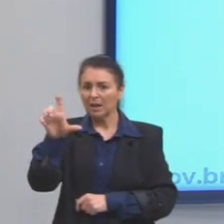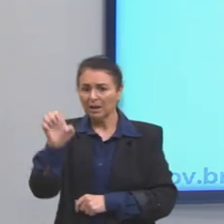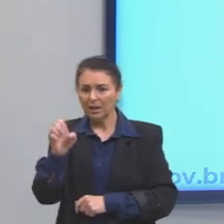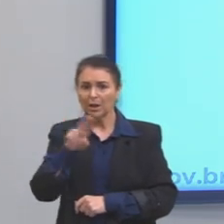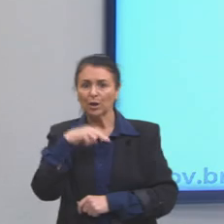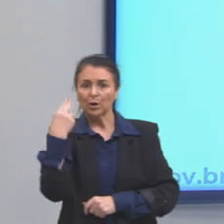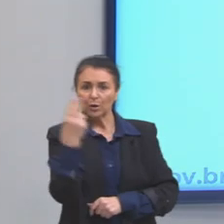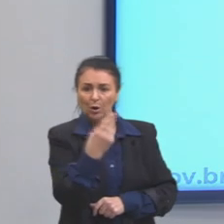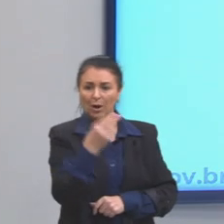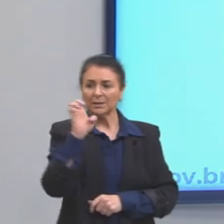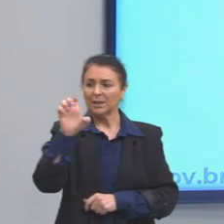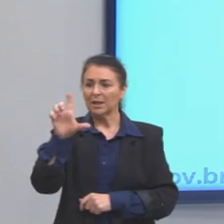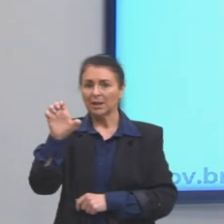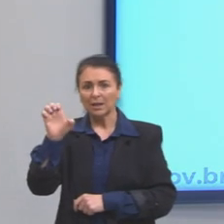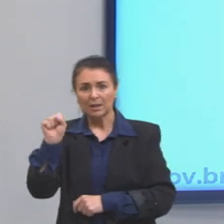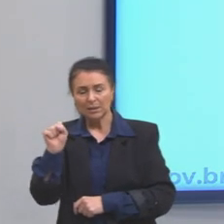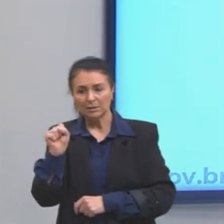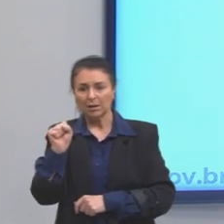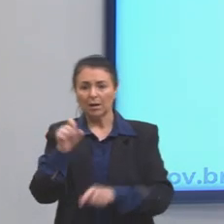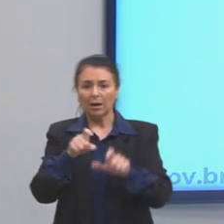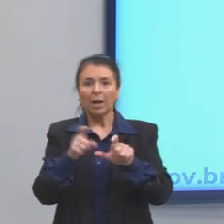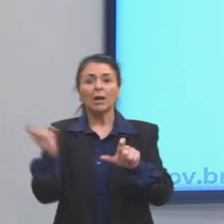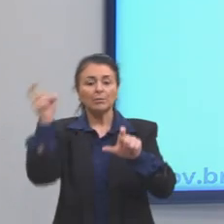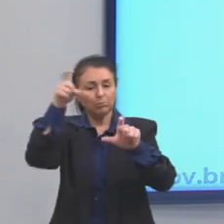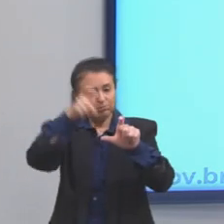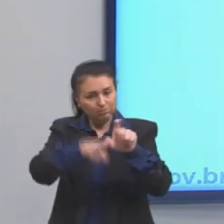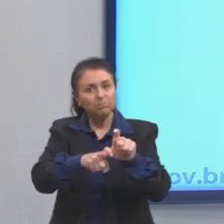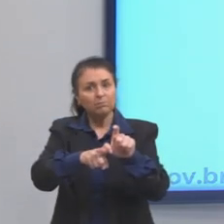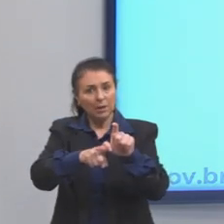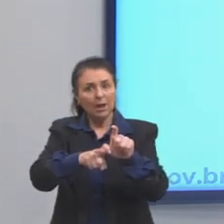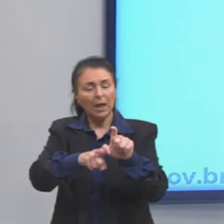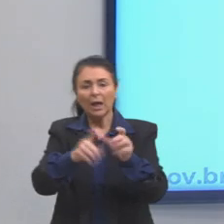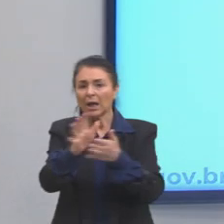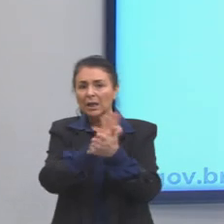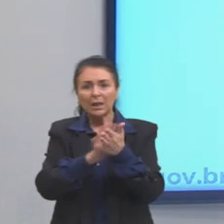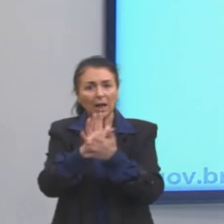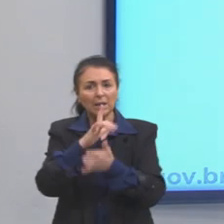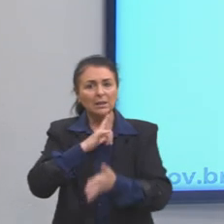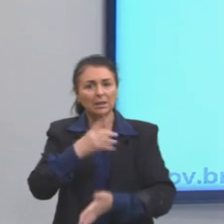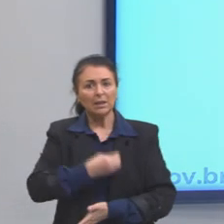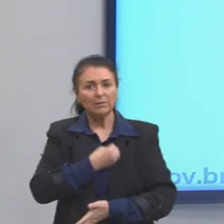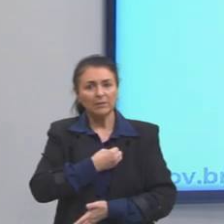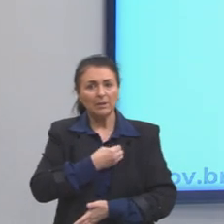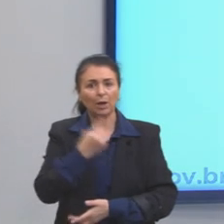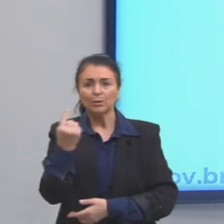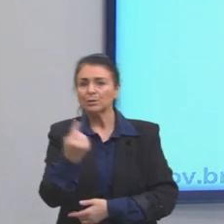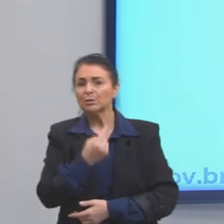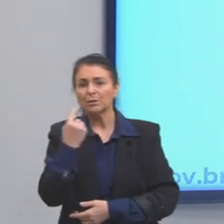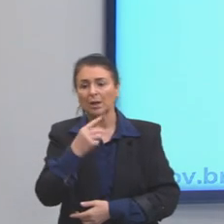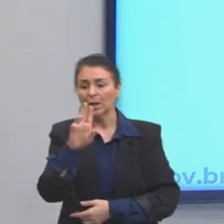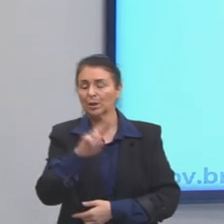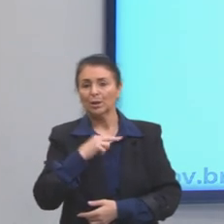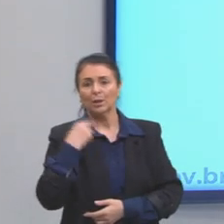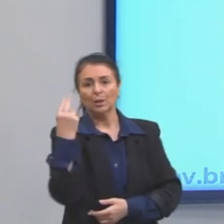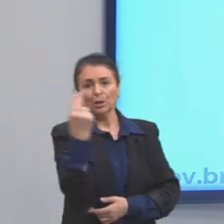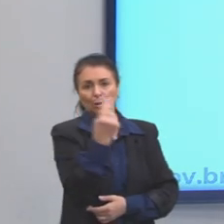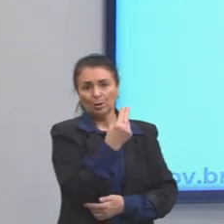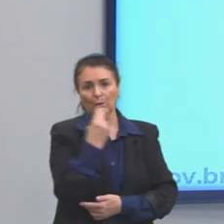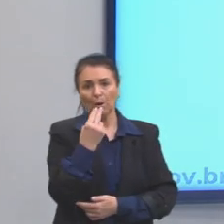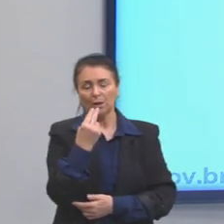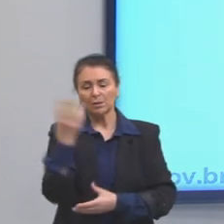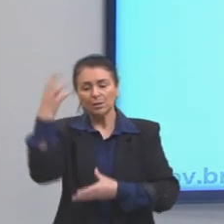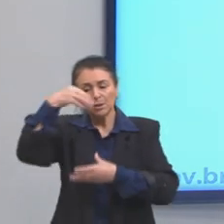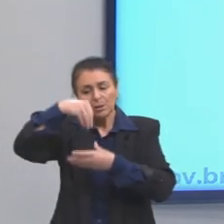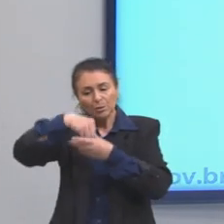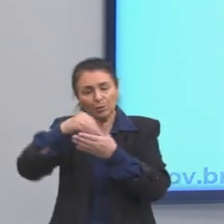eles, são interdependentes. Nenhuma delas existe sem as outras. E a função do nós inclui todas